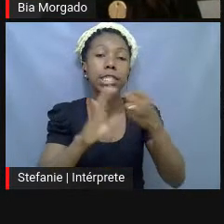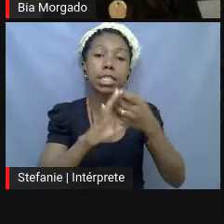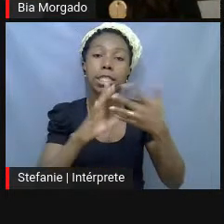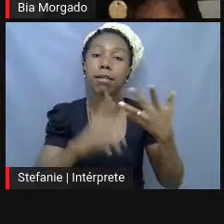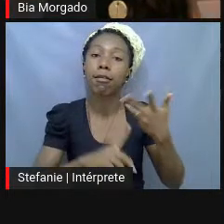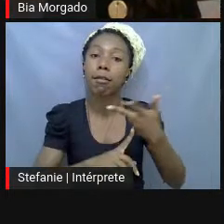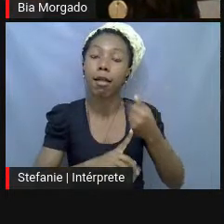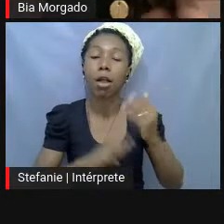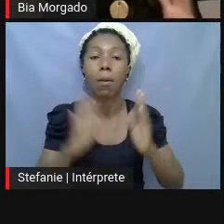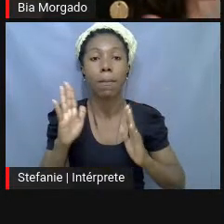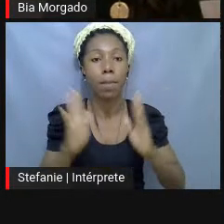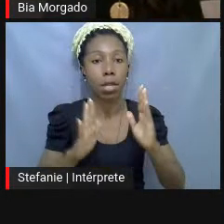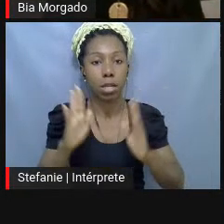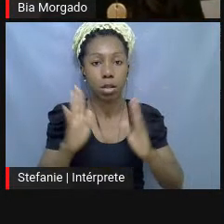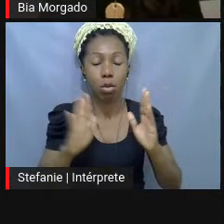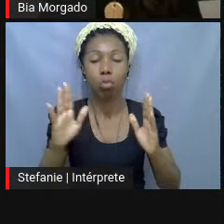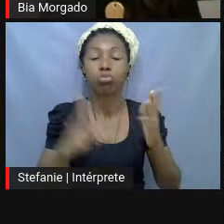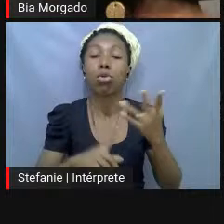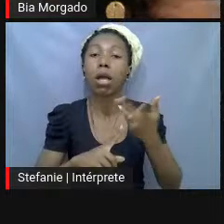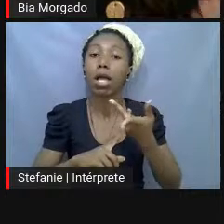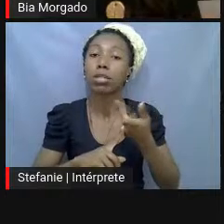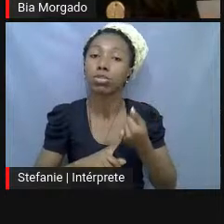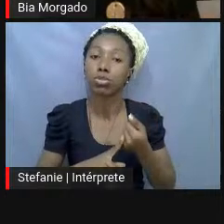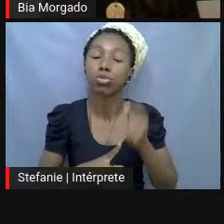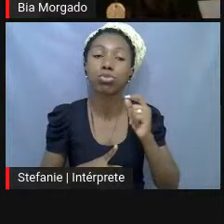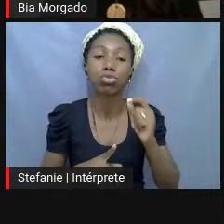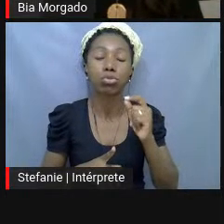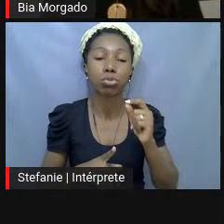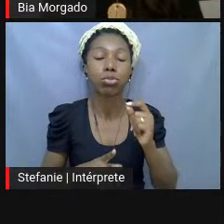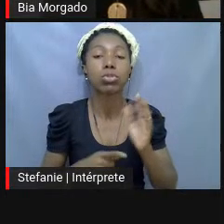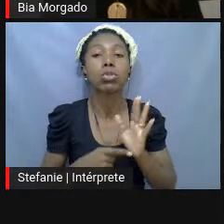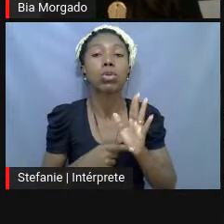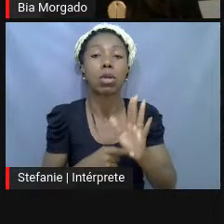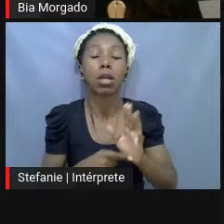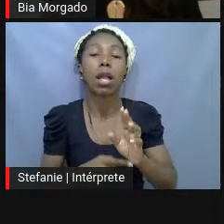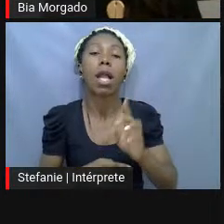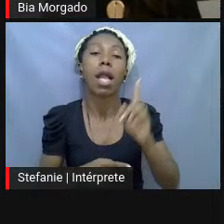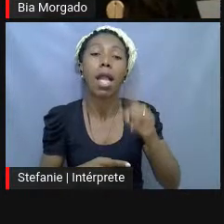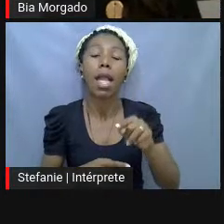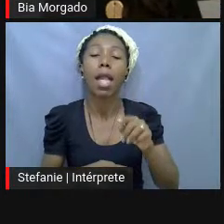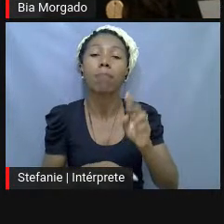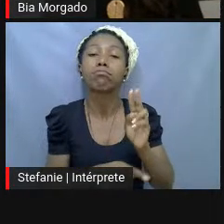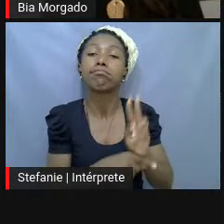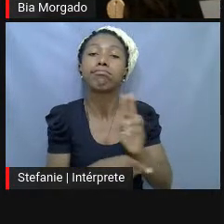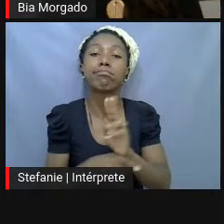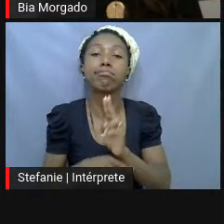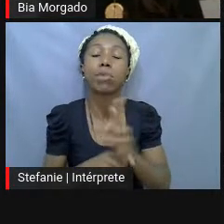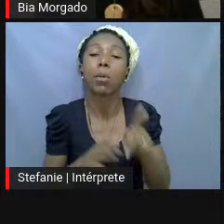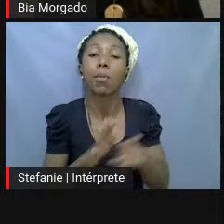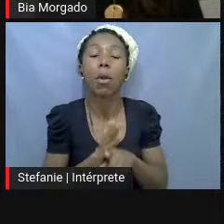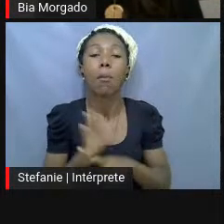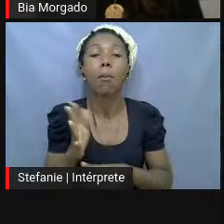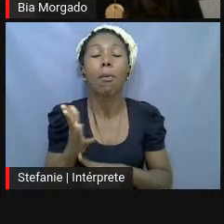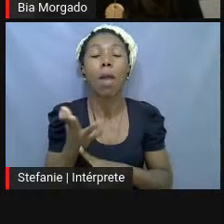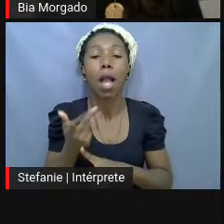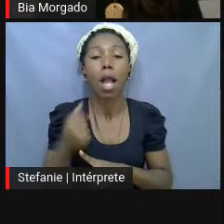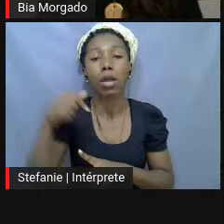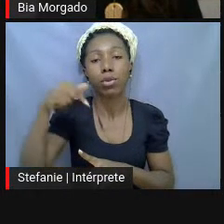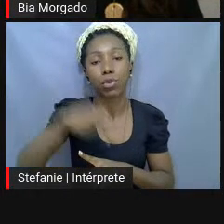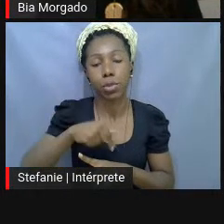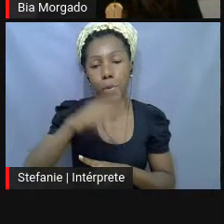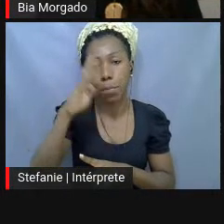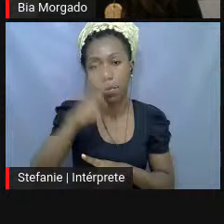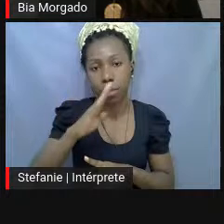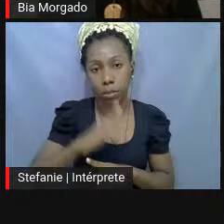naquele período pelos artistas que estavam se colocando como a vanguarda da arte aqui no Brasil. E aí ele fala no item